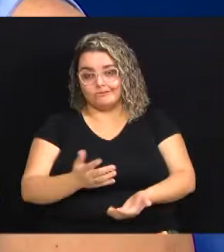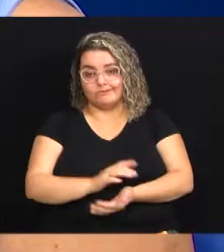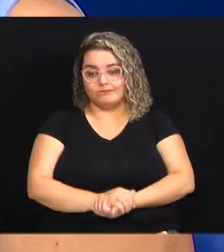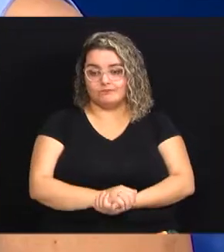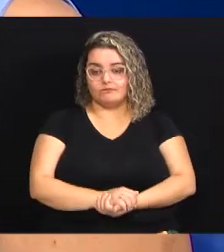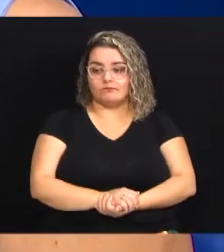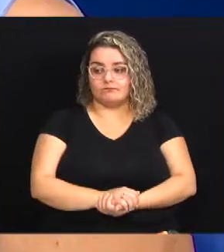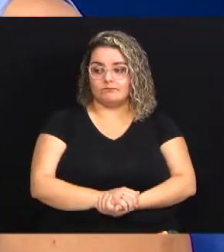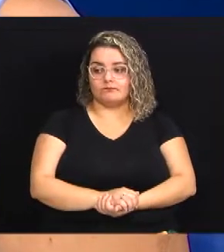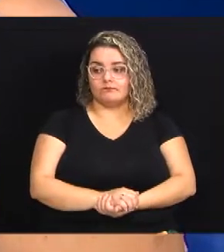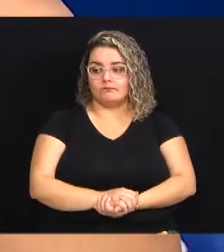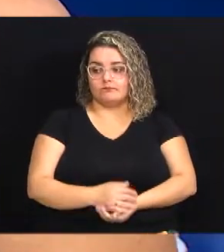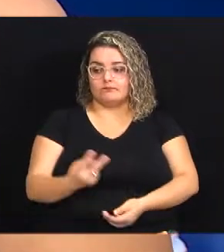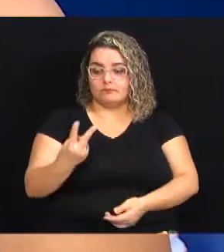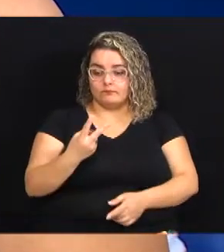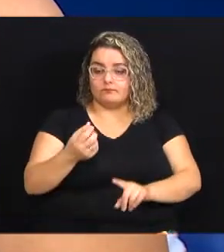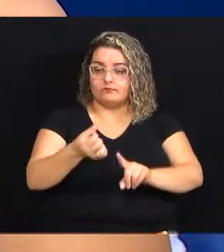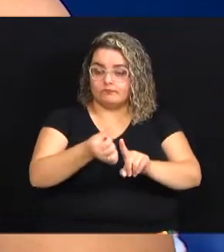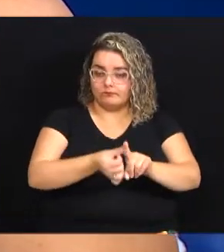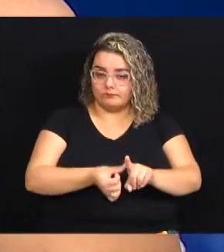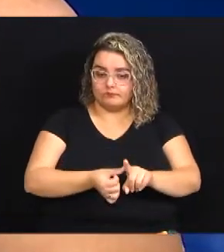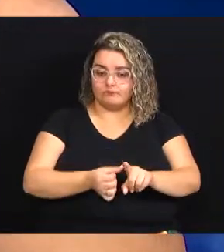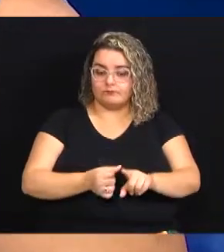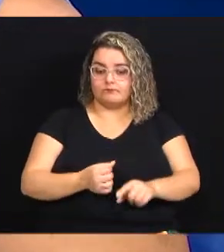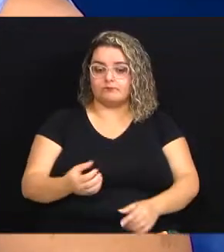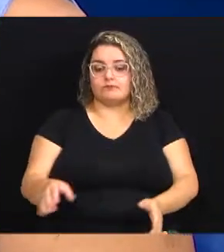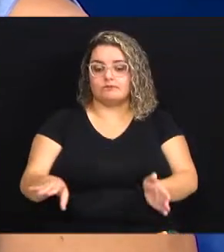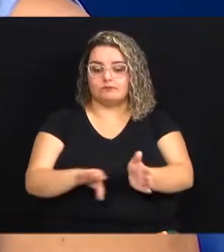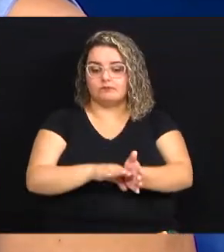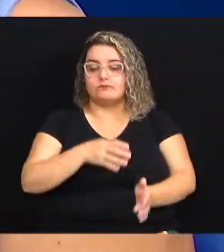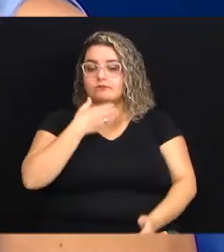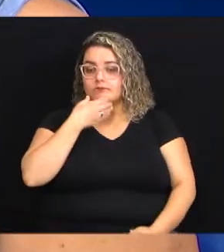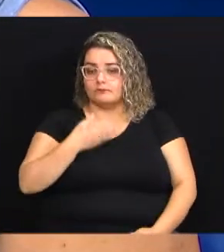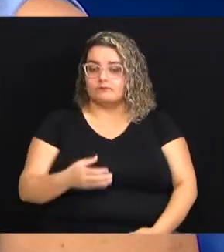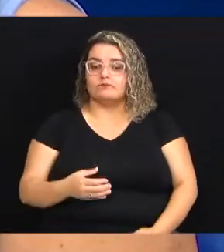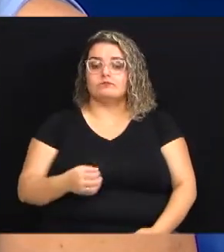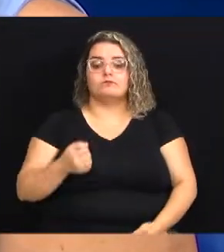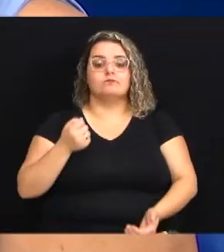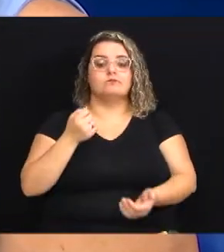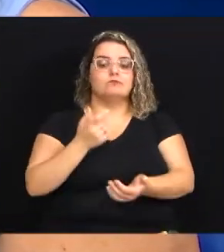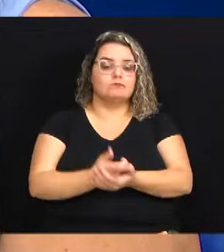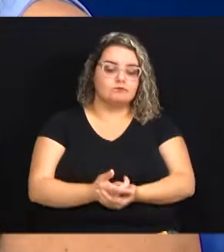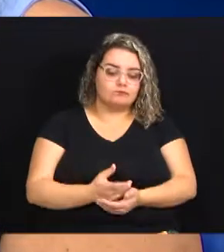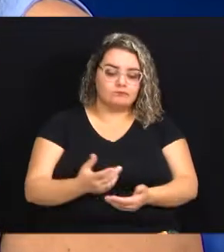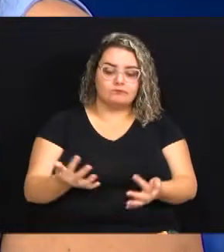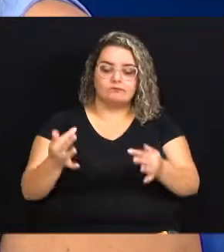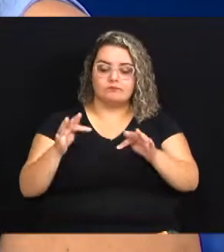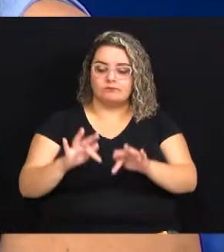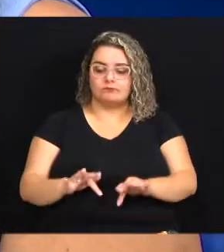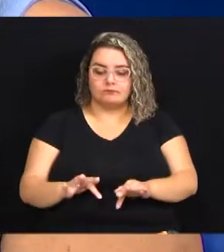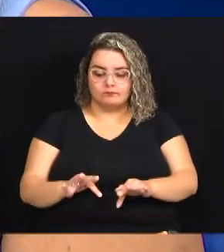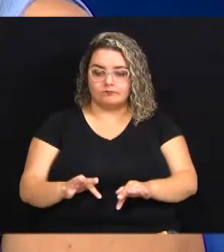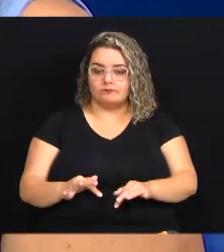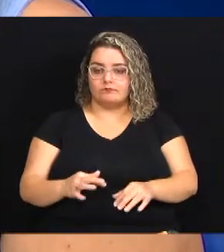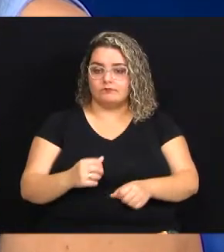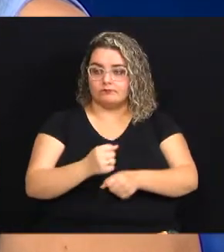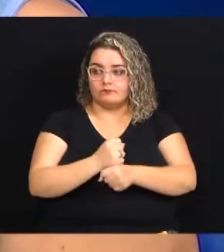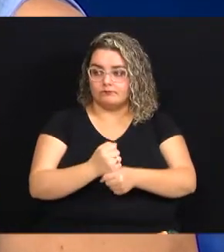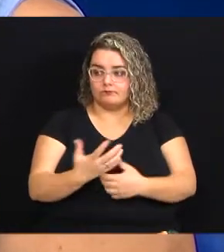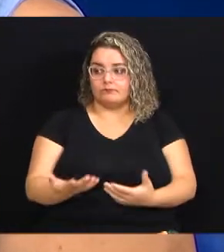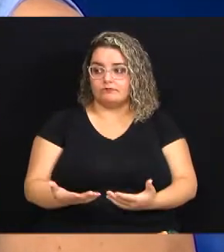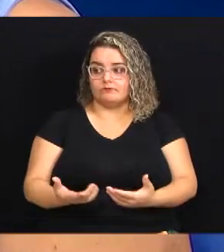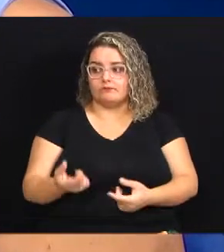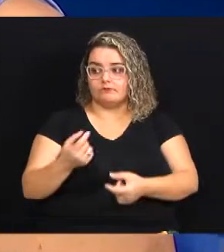nós estamos lá no segundo semestre logo logo vem o Natal as compras de fim de ano nem isso te dá uma